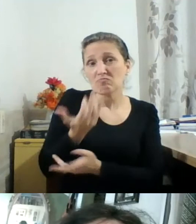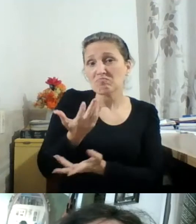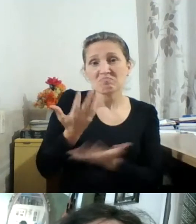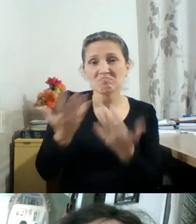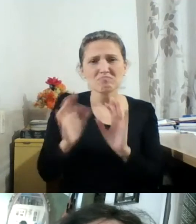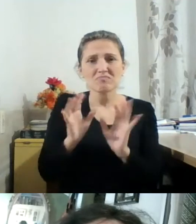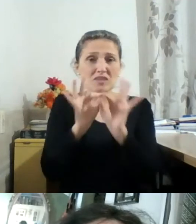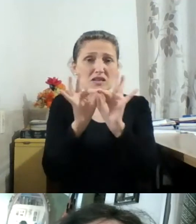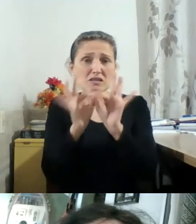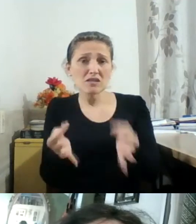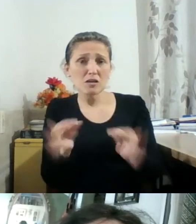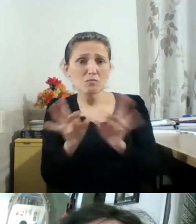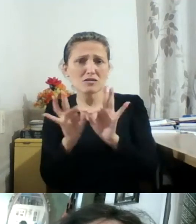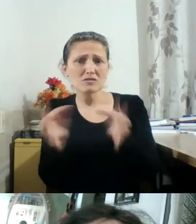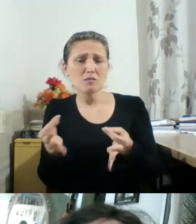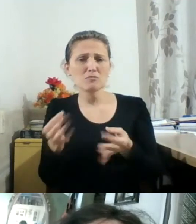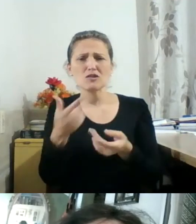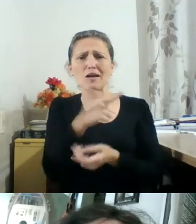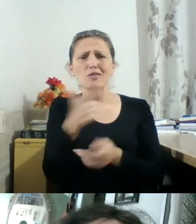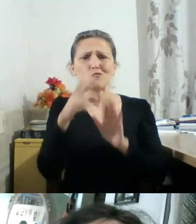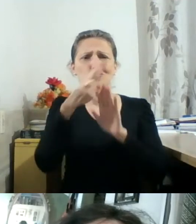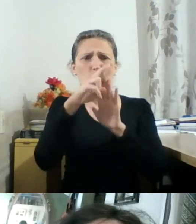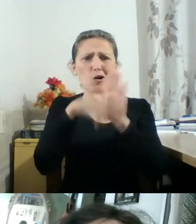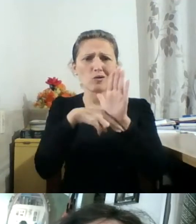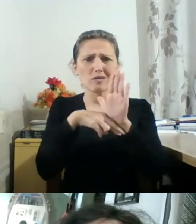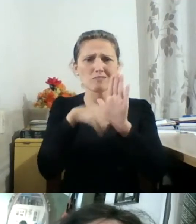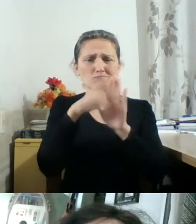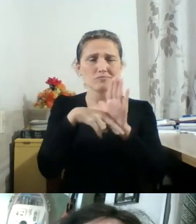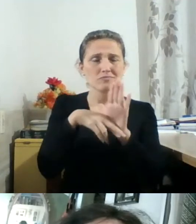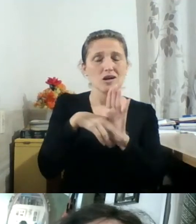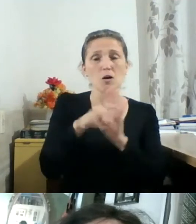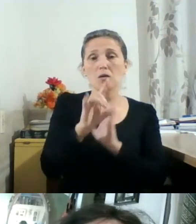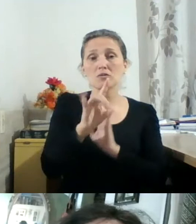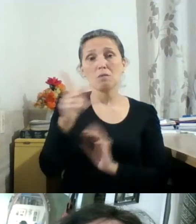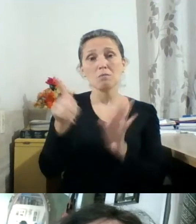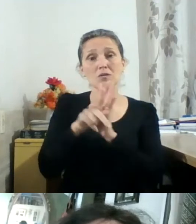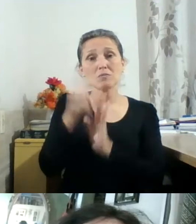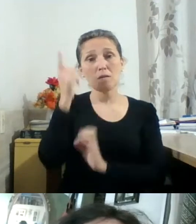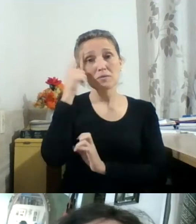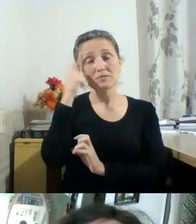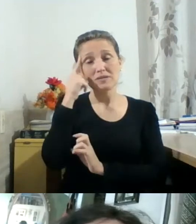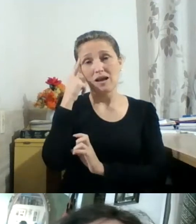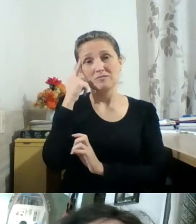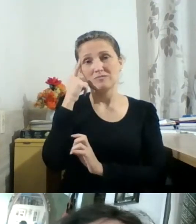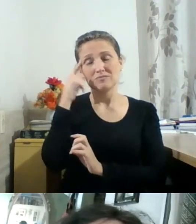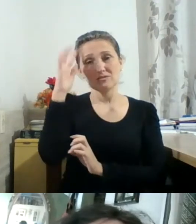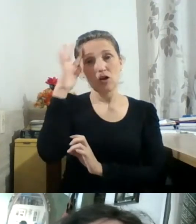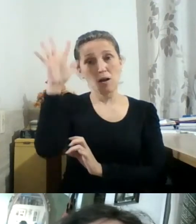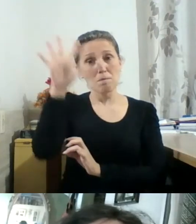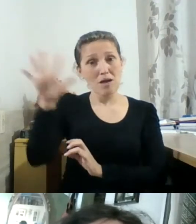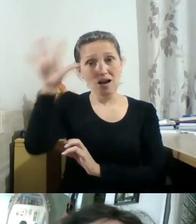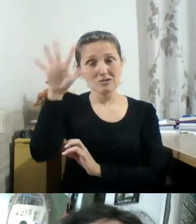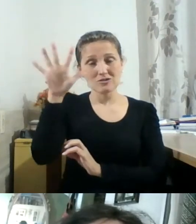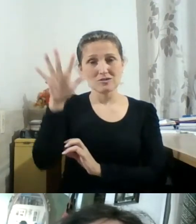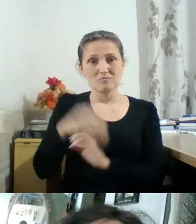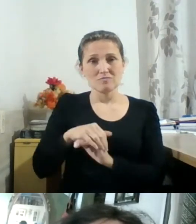Era pouco roteirizado e mais pensado a partir de um... das pessoas em